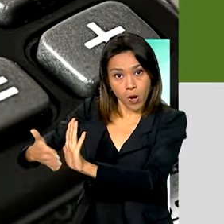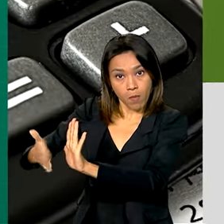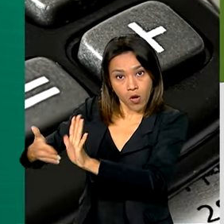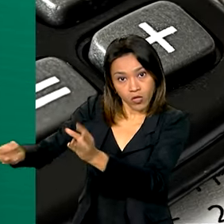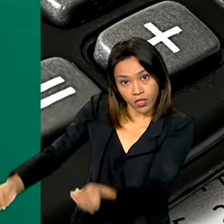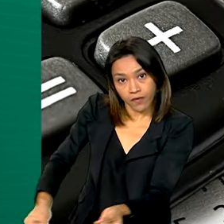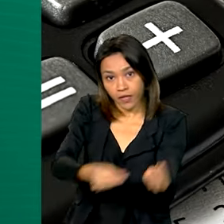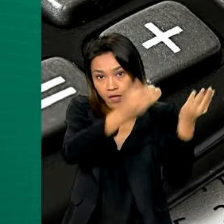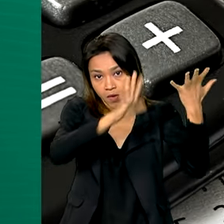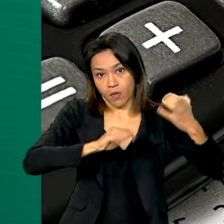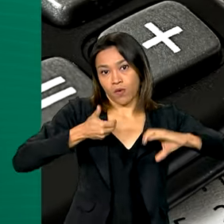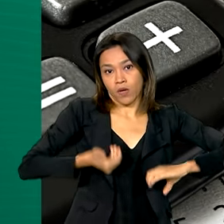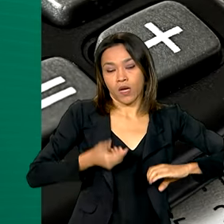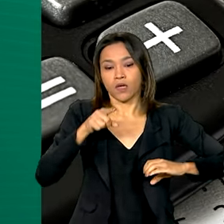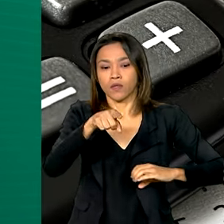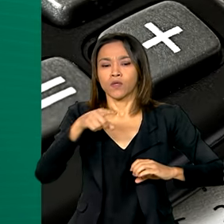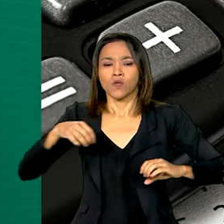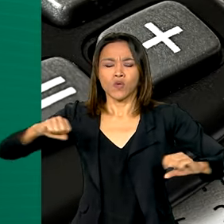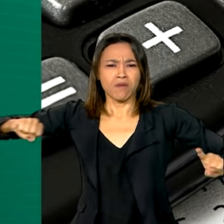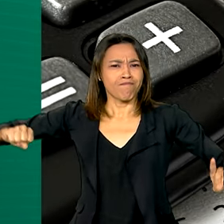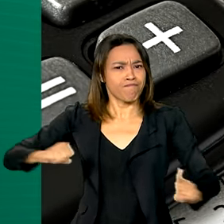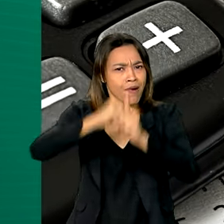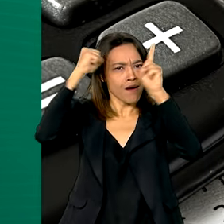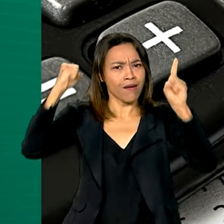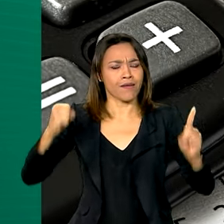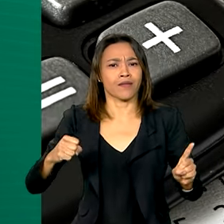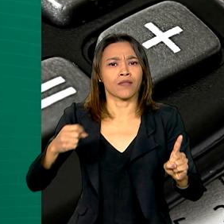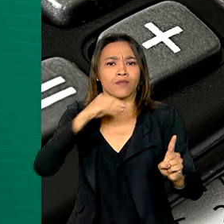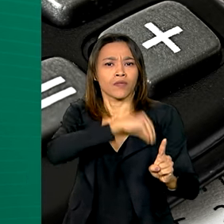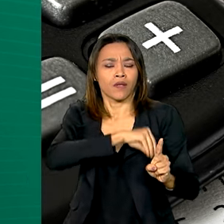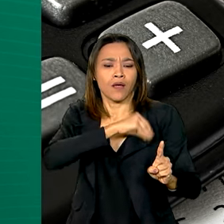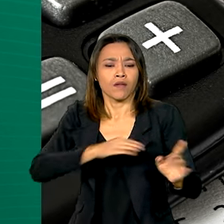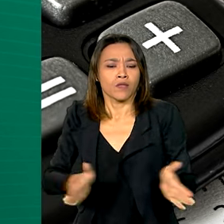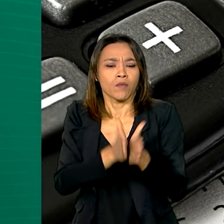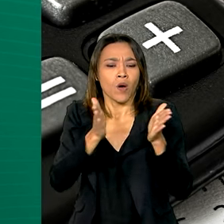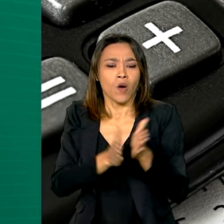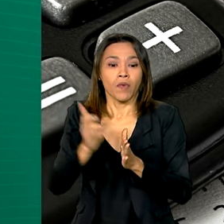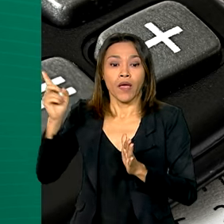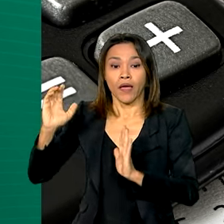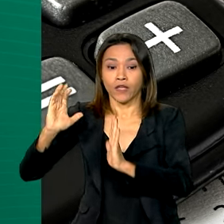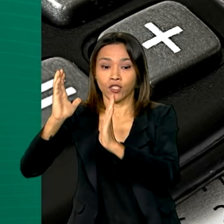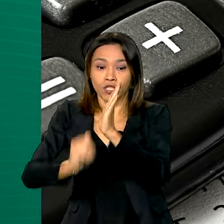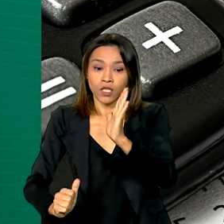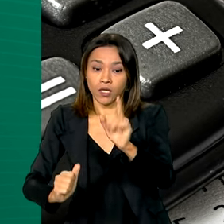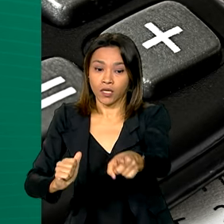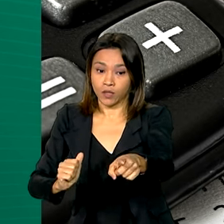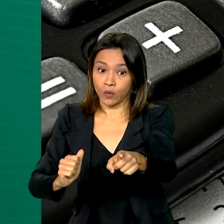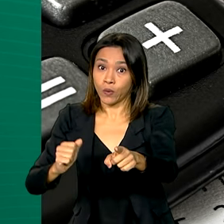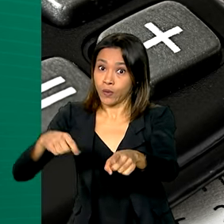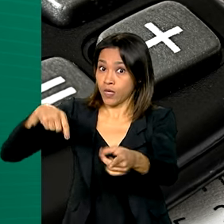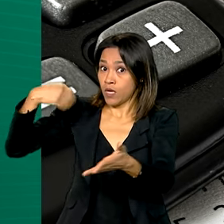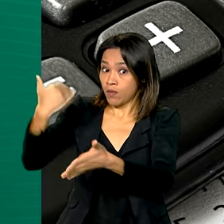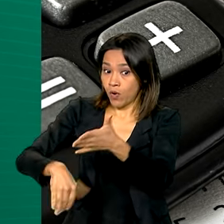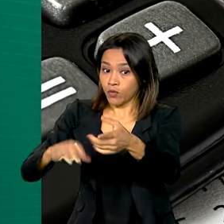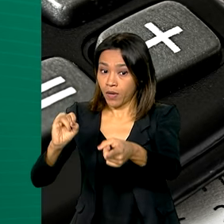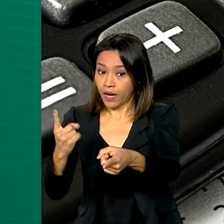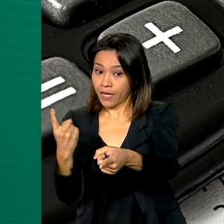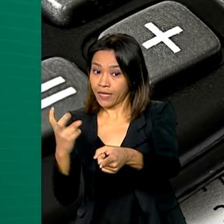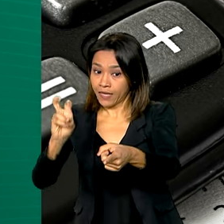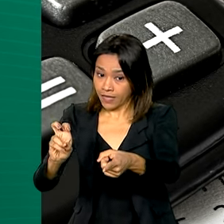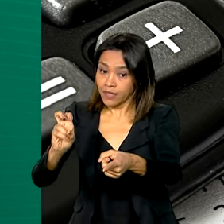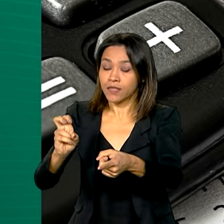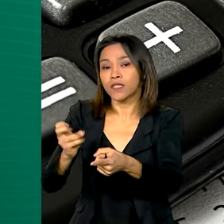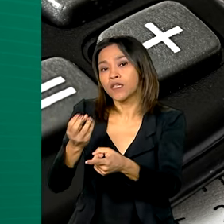os pontos que mais impactam na renda das famílias mais pobres está a isenção de impostos para 15 alimentos in natura ou